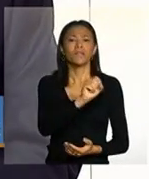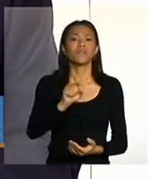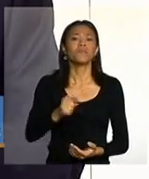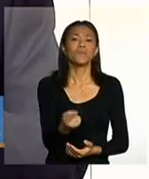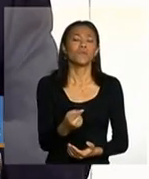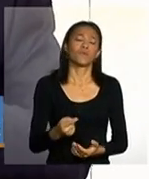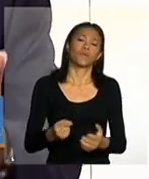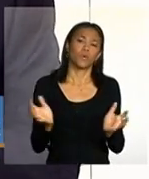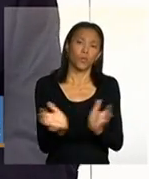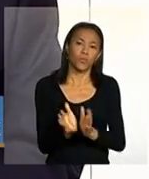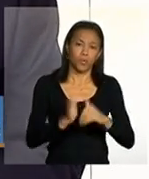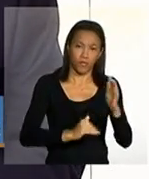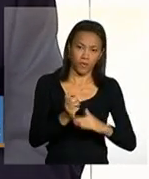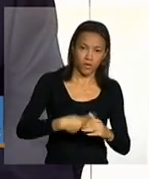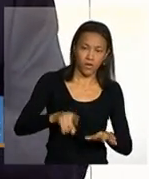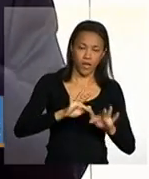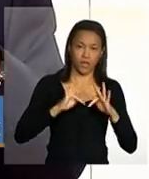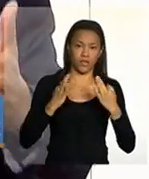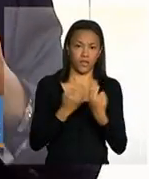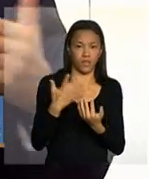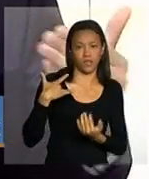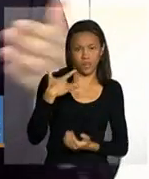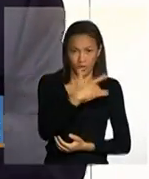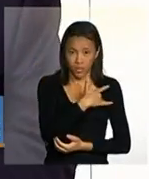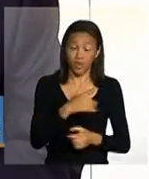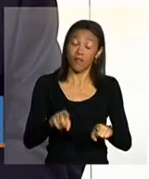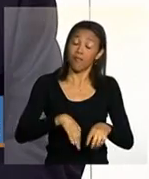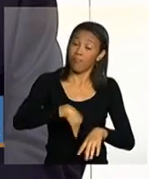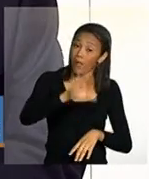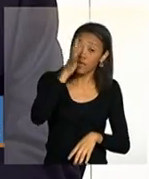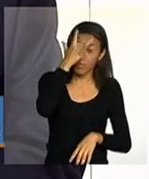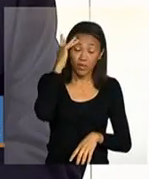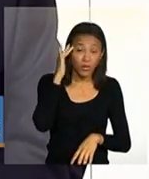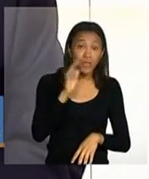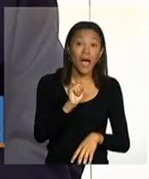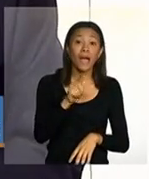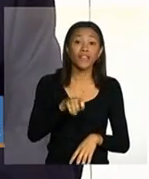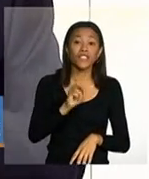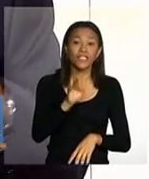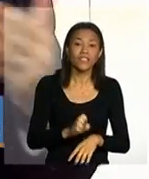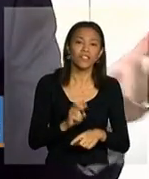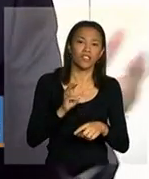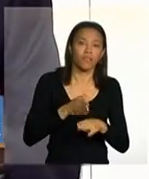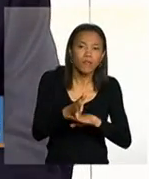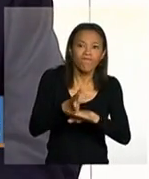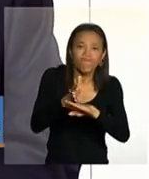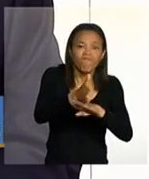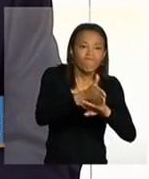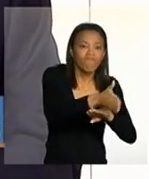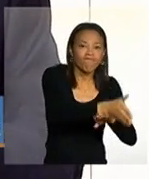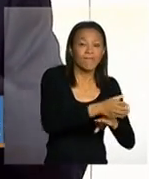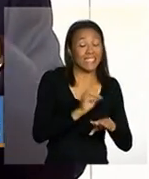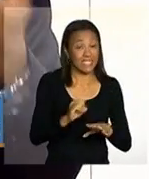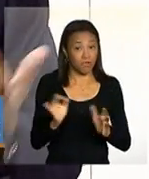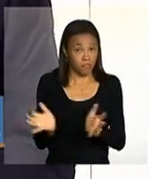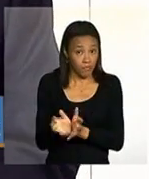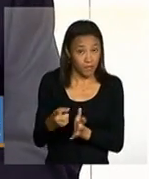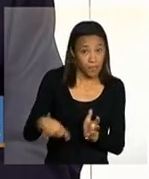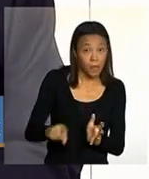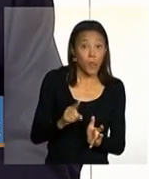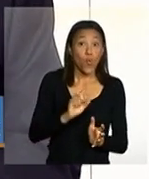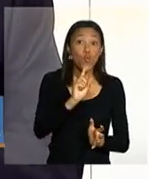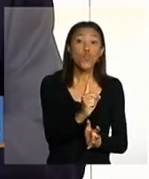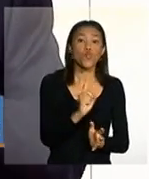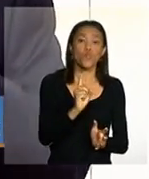da família envolvidos nessa operação. Mais de 250 mil agentes comunitários de saúde. Se a gente pega a área da educação, são quase um milhão